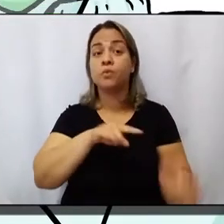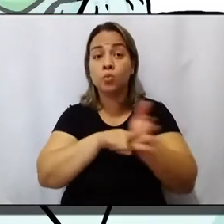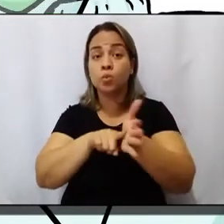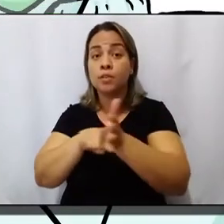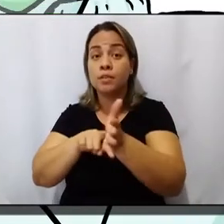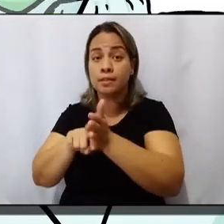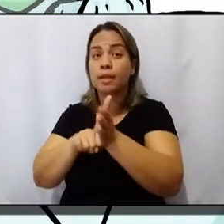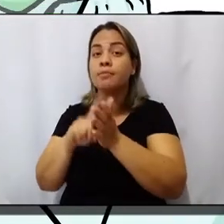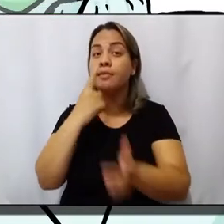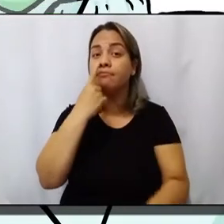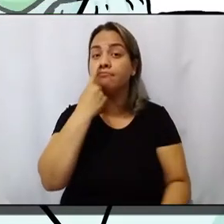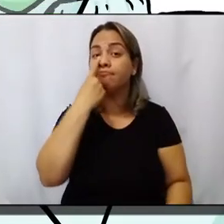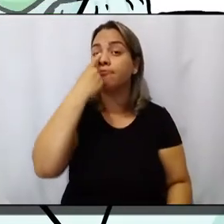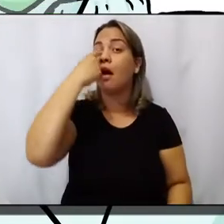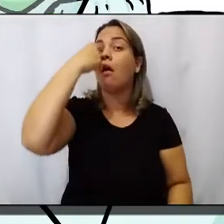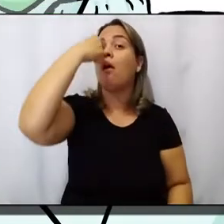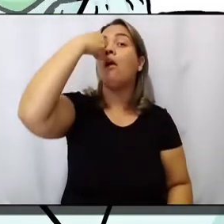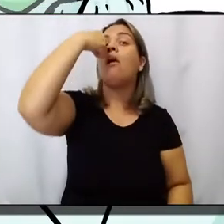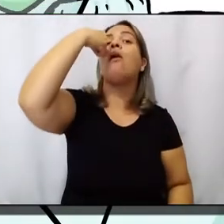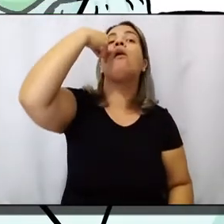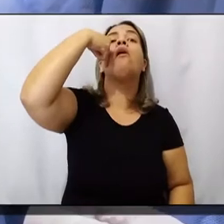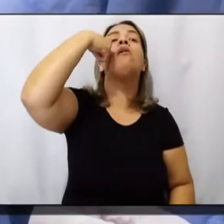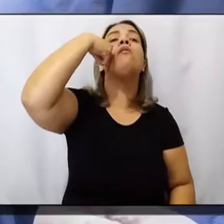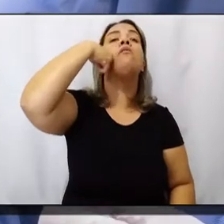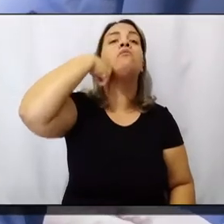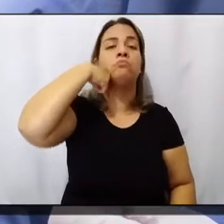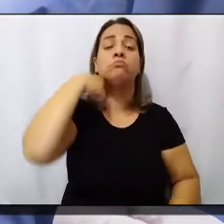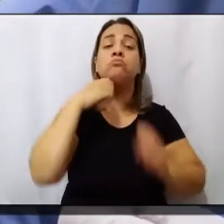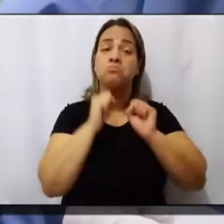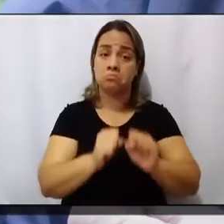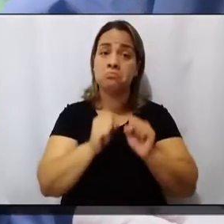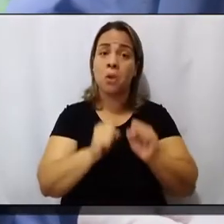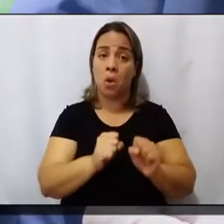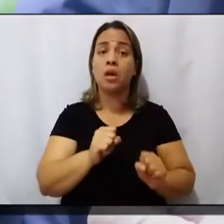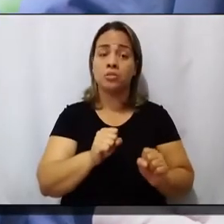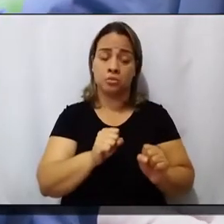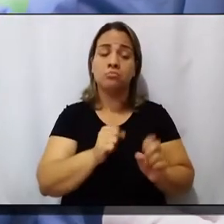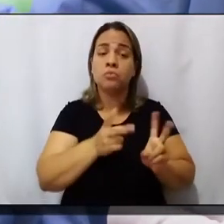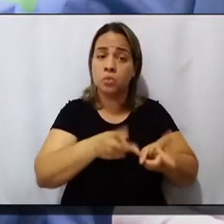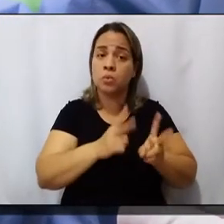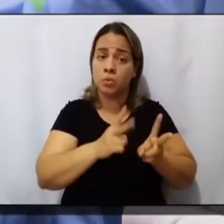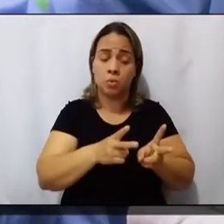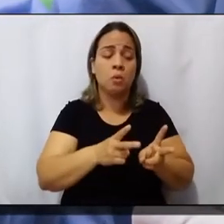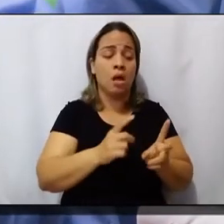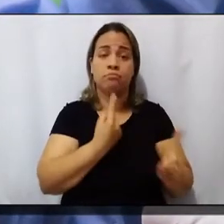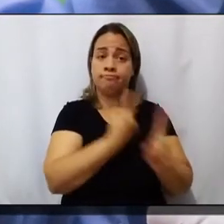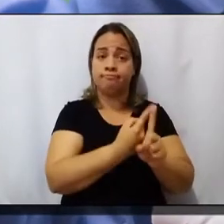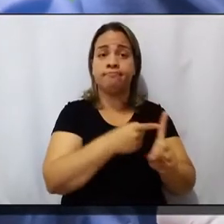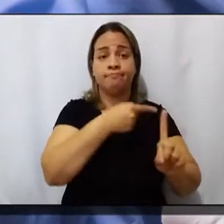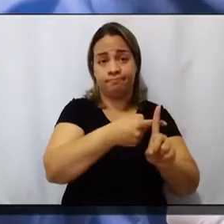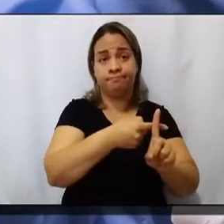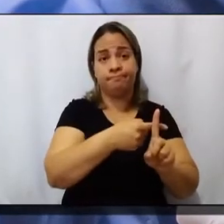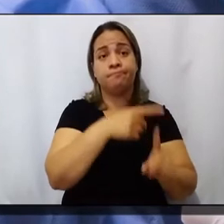nariz, o PCR colhido no nariz, ele pode persistir positivo por algumas semanas, sem que isso